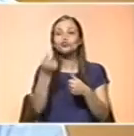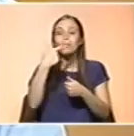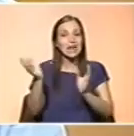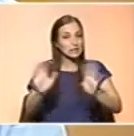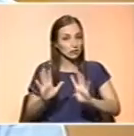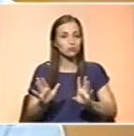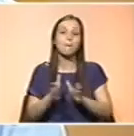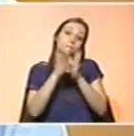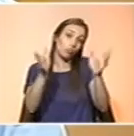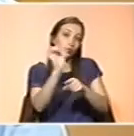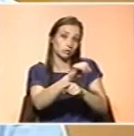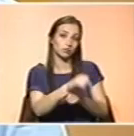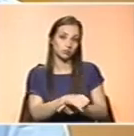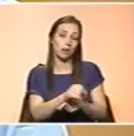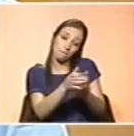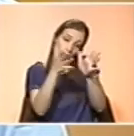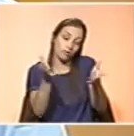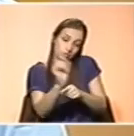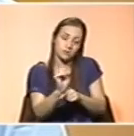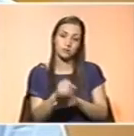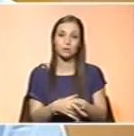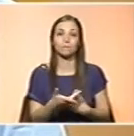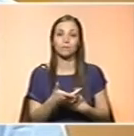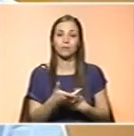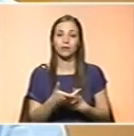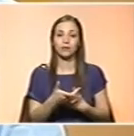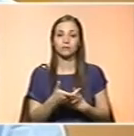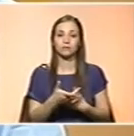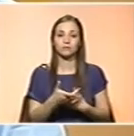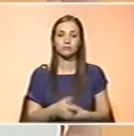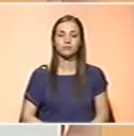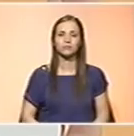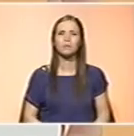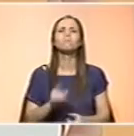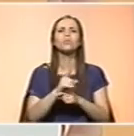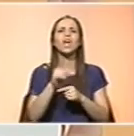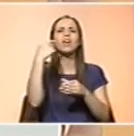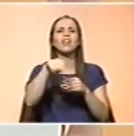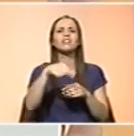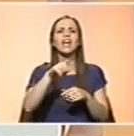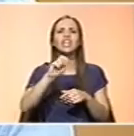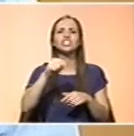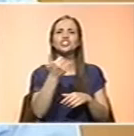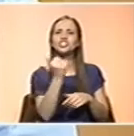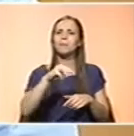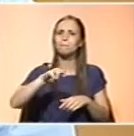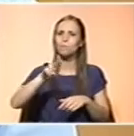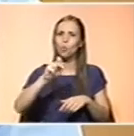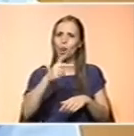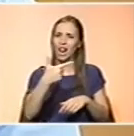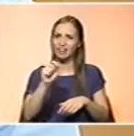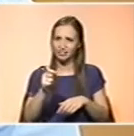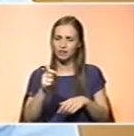esmagadora maioria deles. A maioria? Sim. Das dezenas e dezenas... suplementos têm o Estimulantes, é? Nós temos várias categorias de